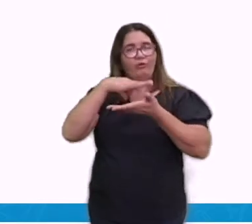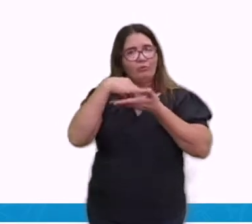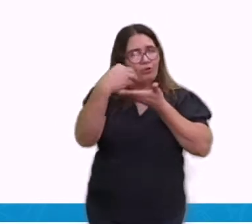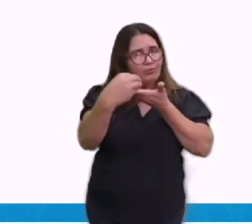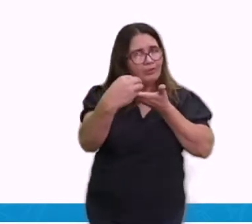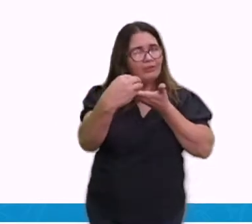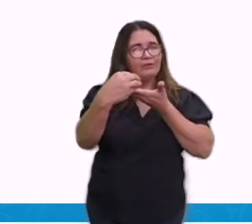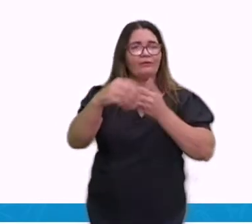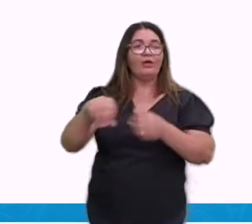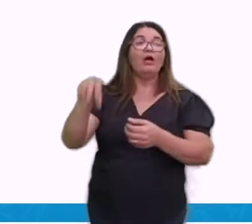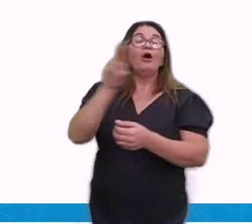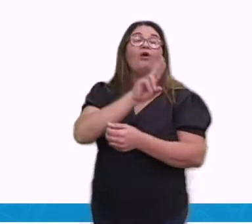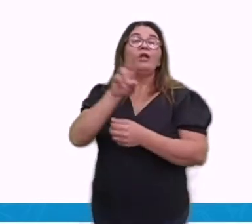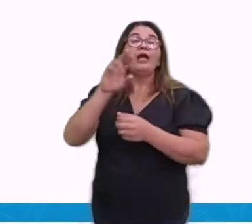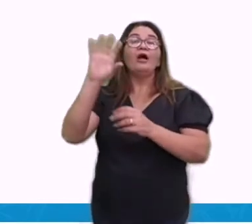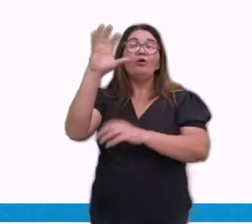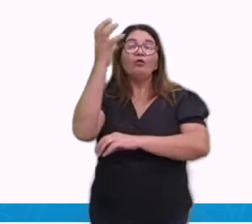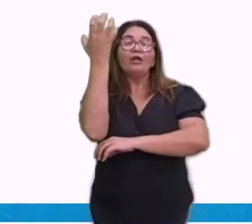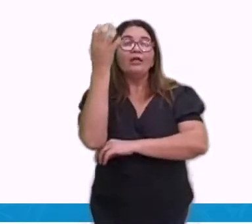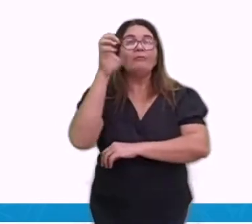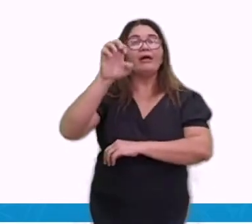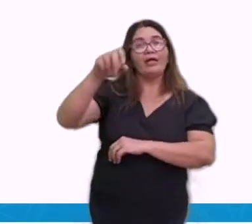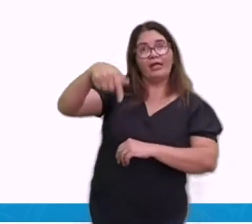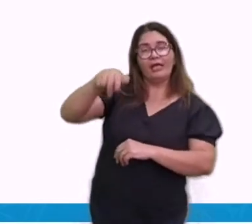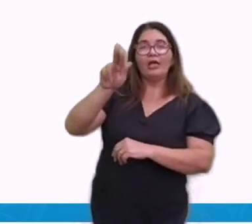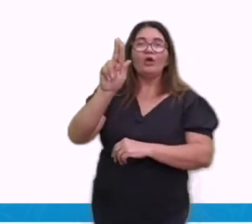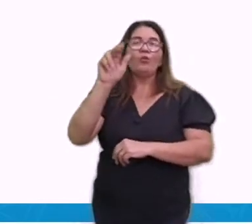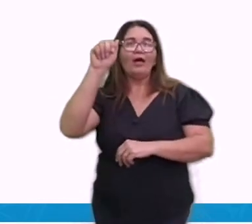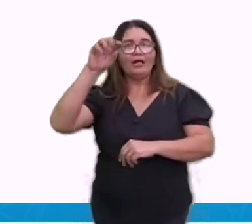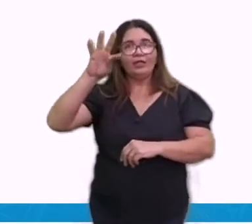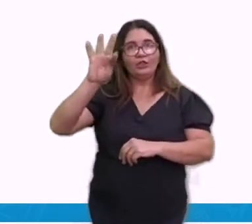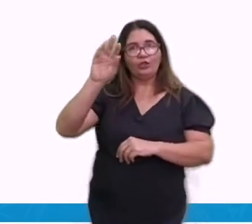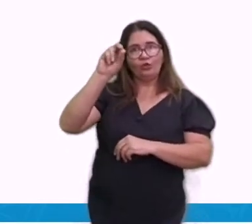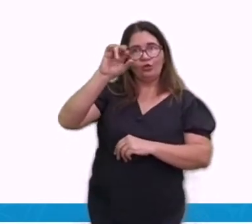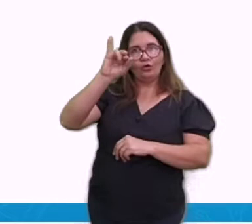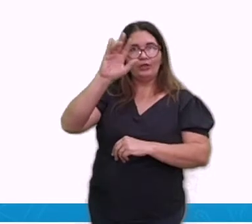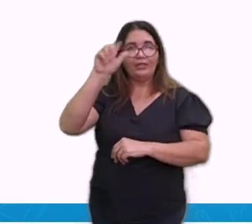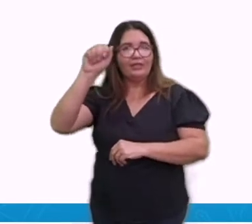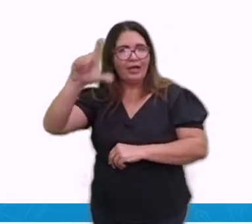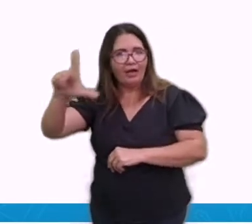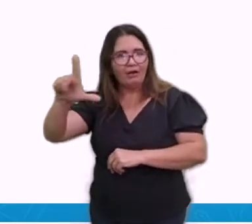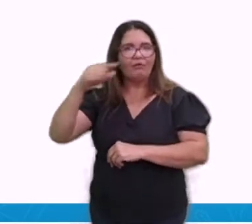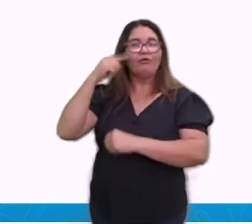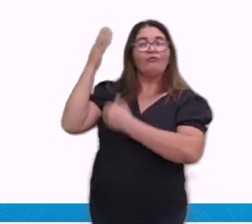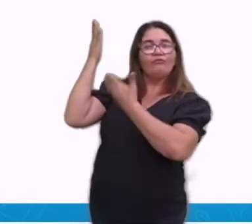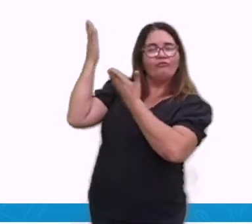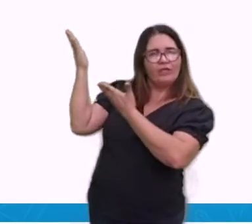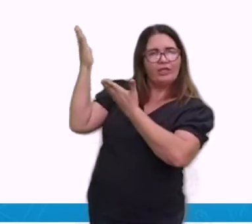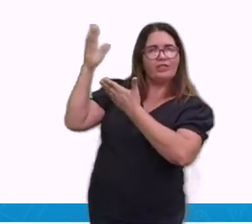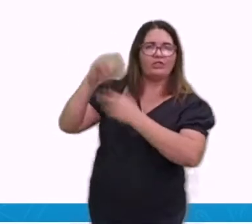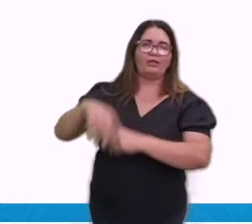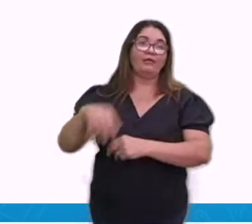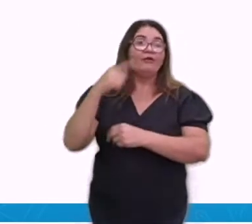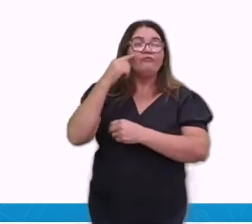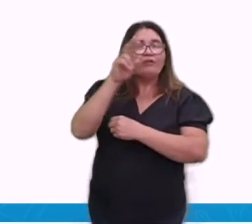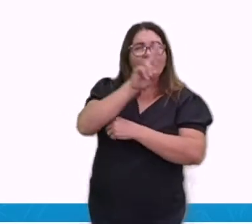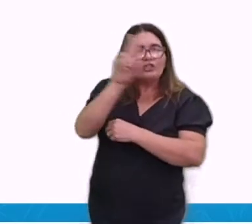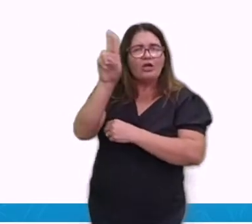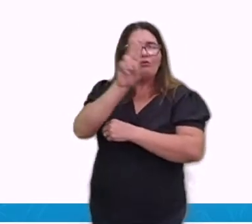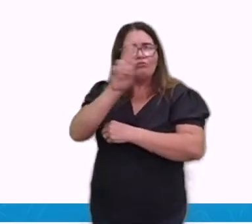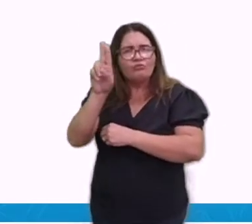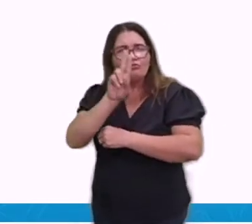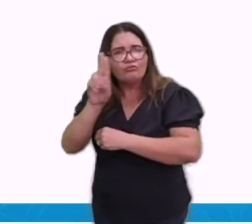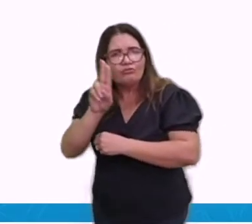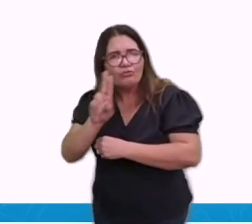equatorial é um tipo de clima. Clima tropical, clima semiárido,